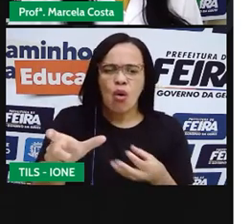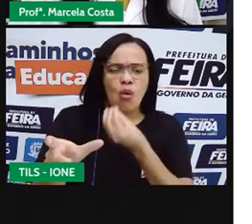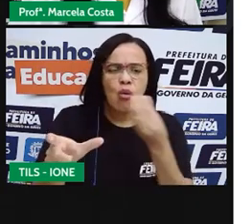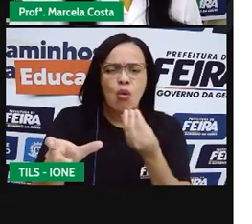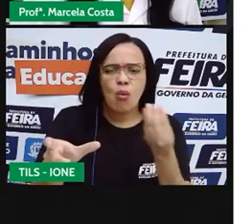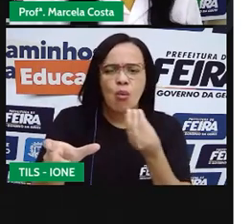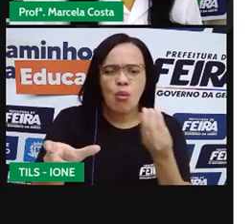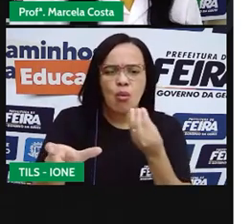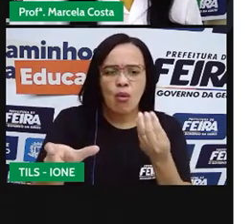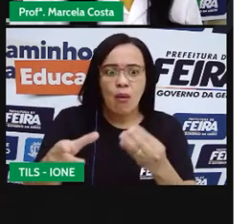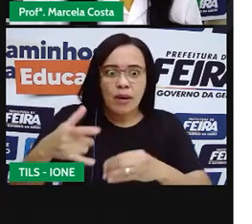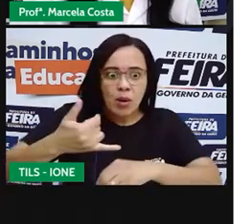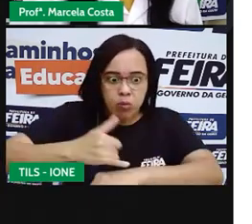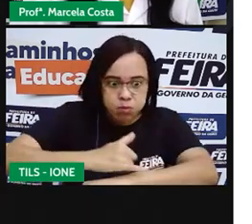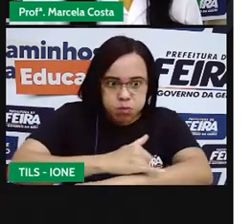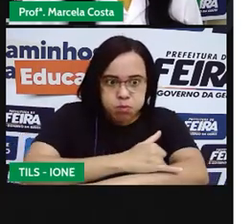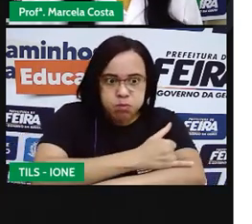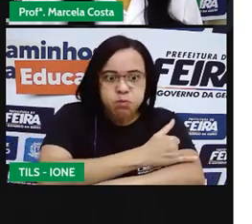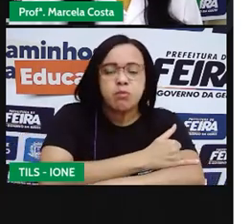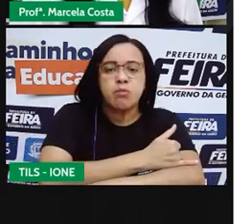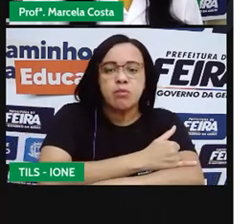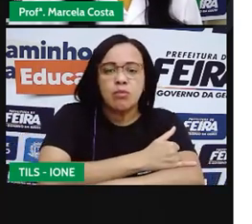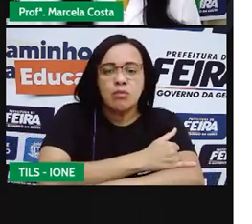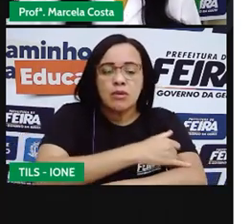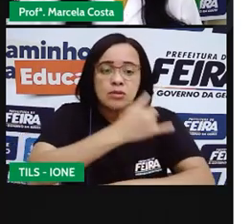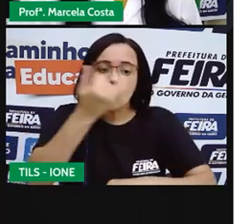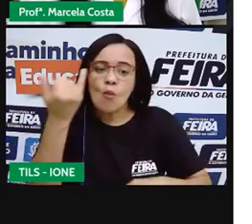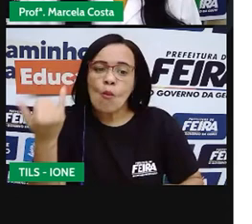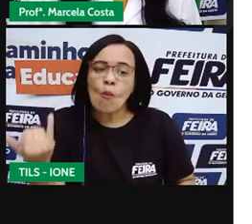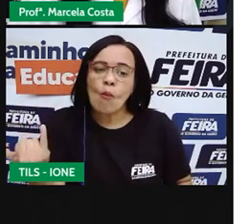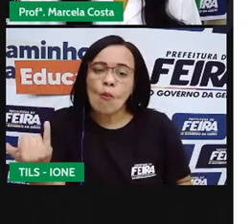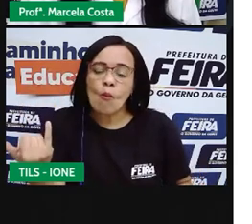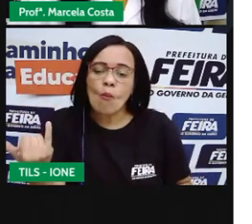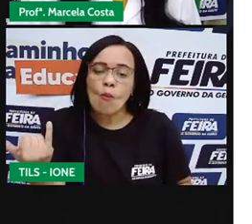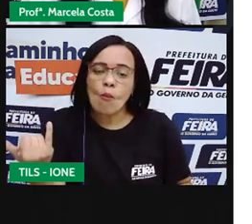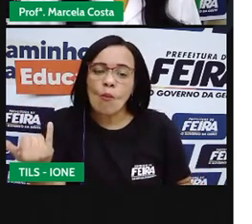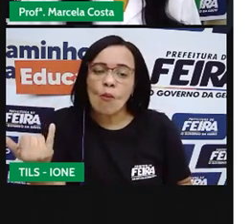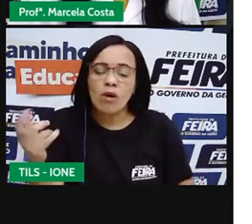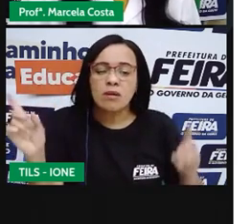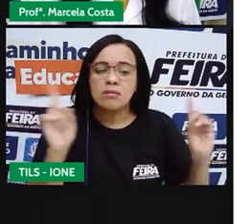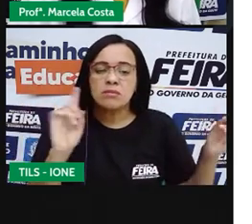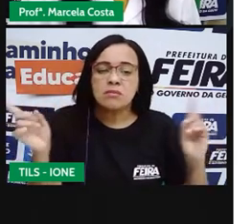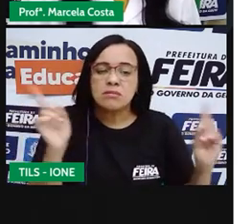Você consegue diferenciar? É uma pessoa magra ou é uma pessoa gorda?